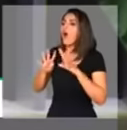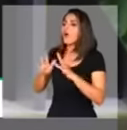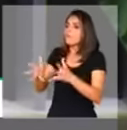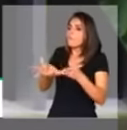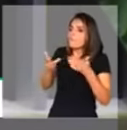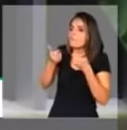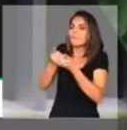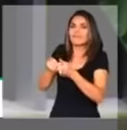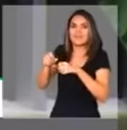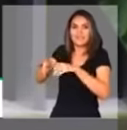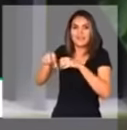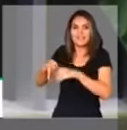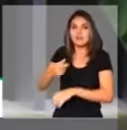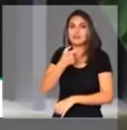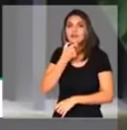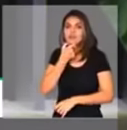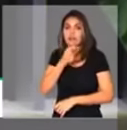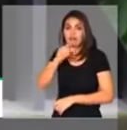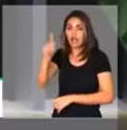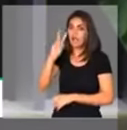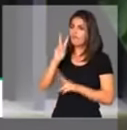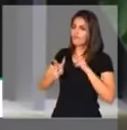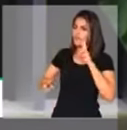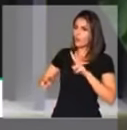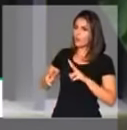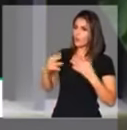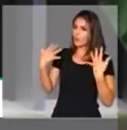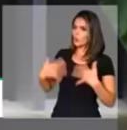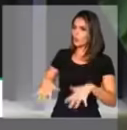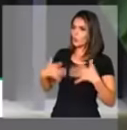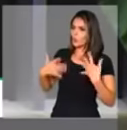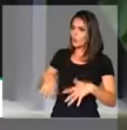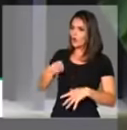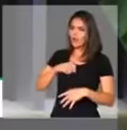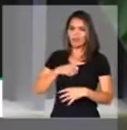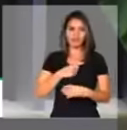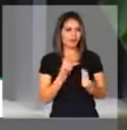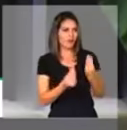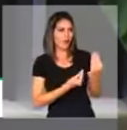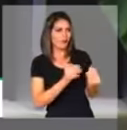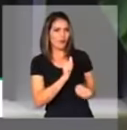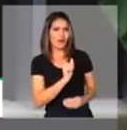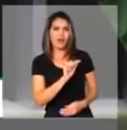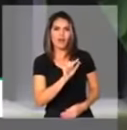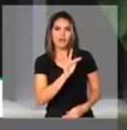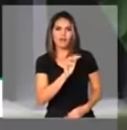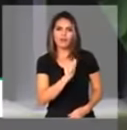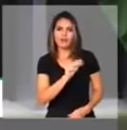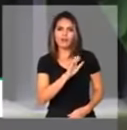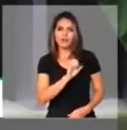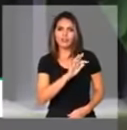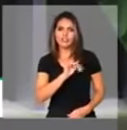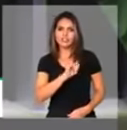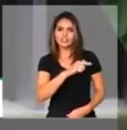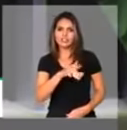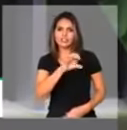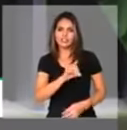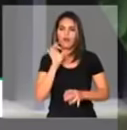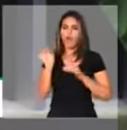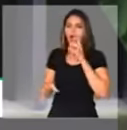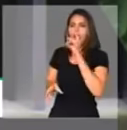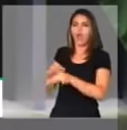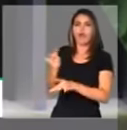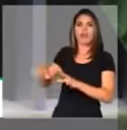O que a gente viu deixou muito claro que já não dá para falar sobre alfabetização, evasão, abandono escolar.